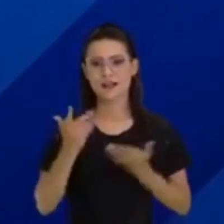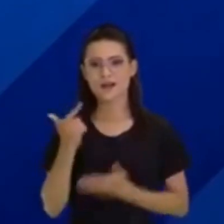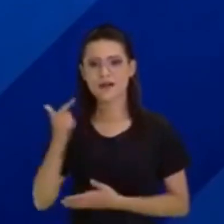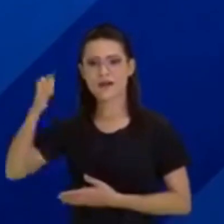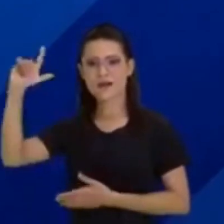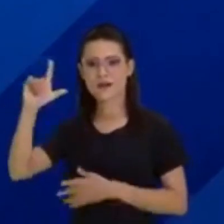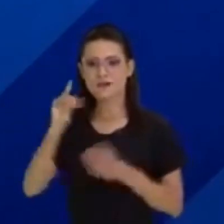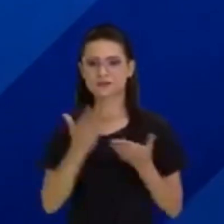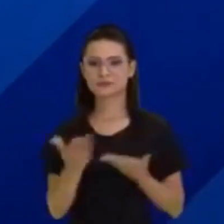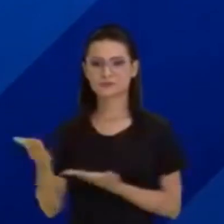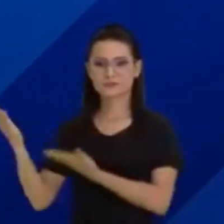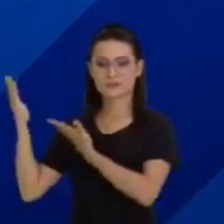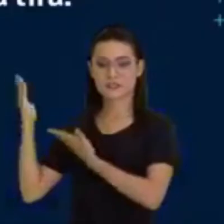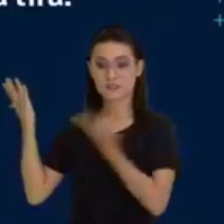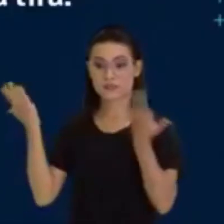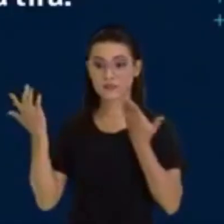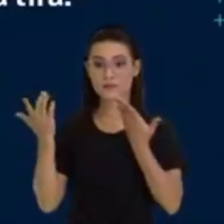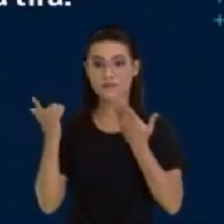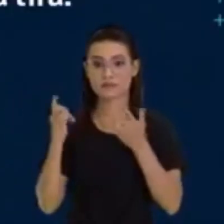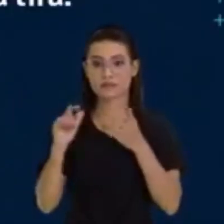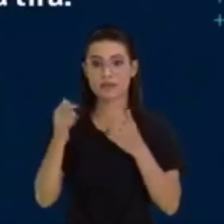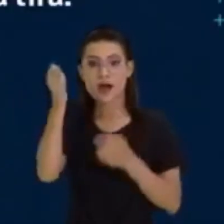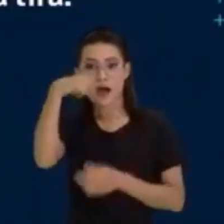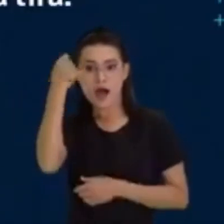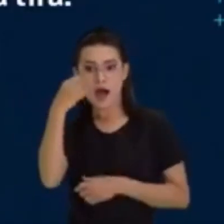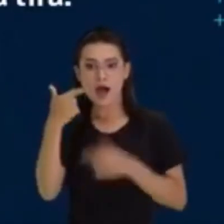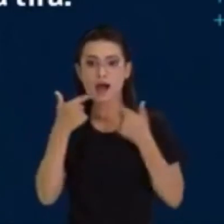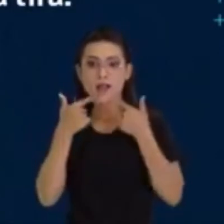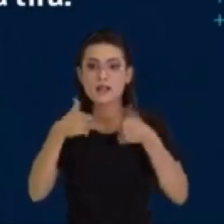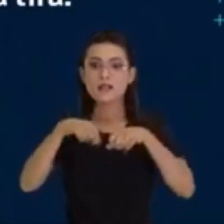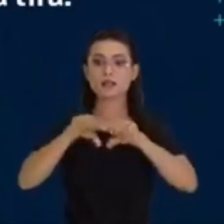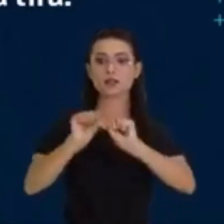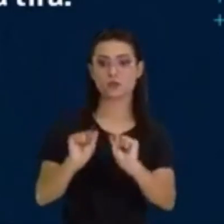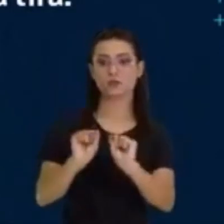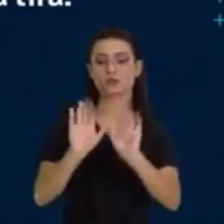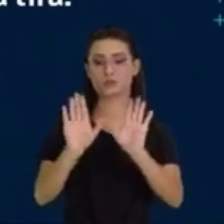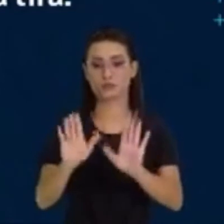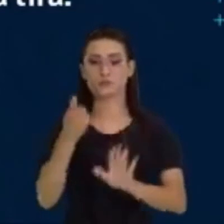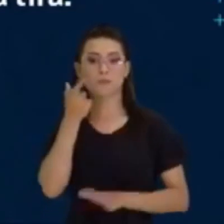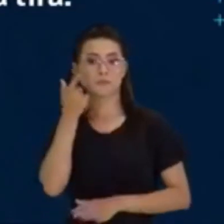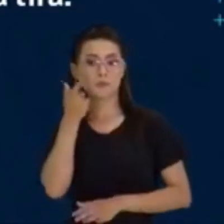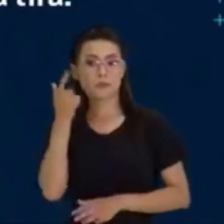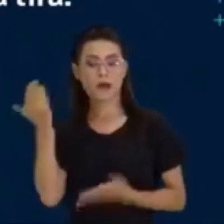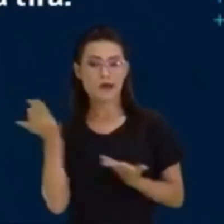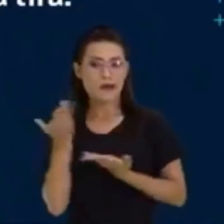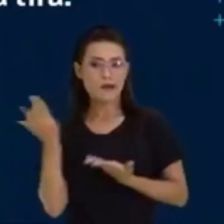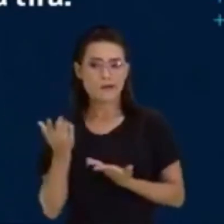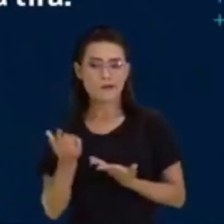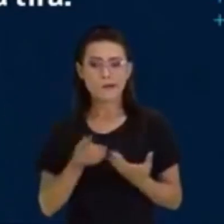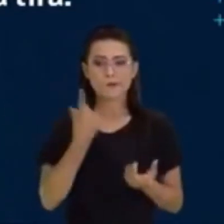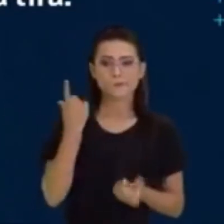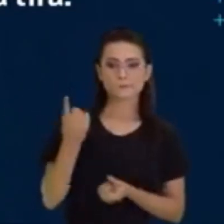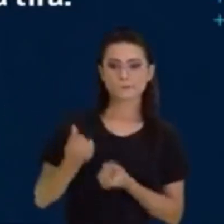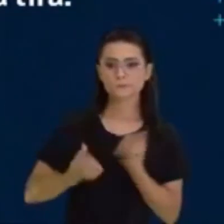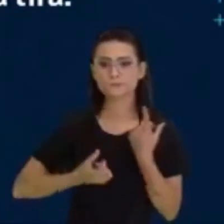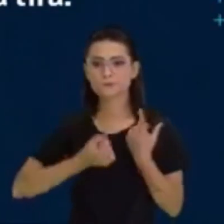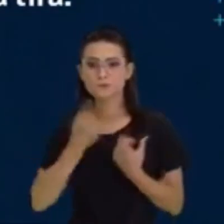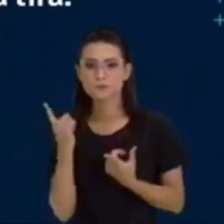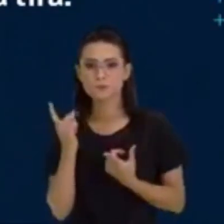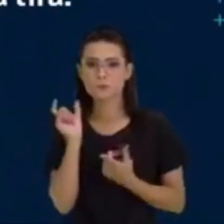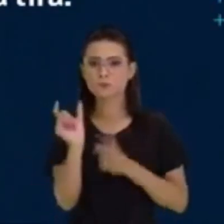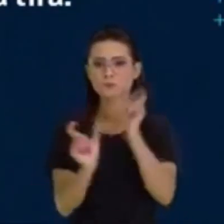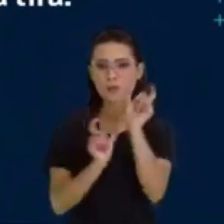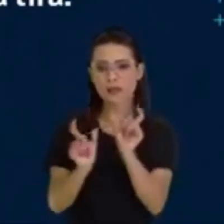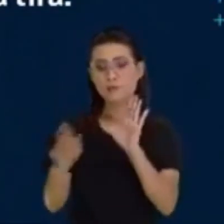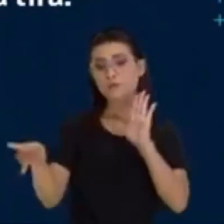slide de análise linguística. Nós vamos agora analisar alguns aspectos sobre, alguns aspectos